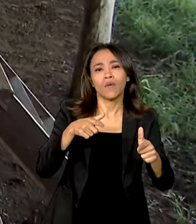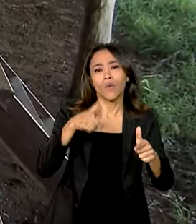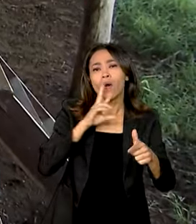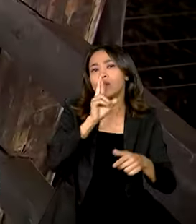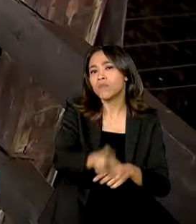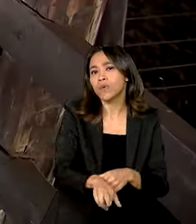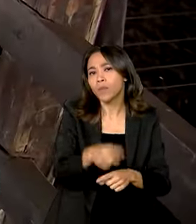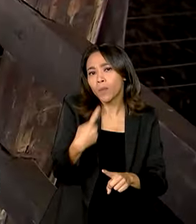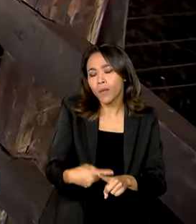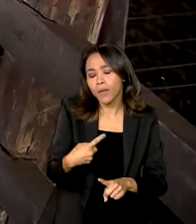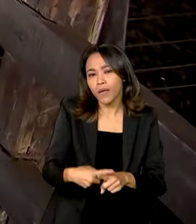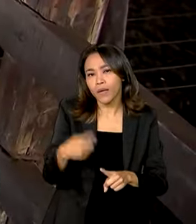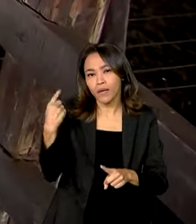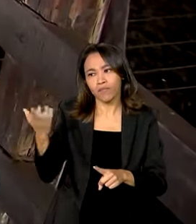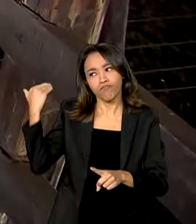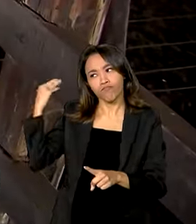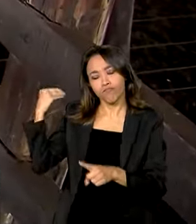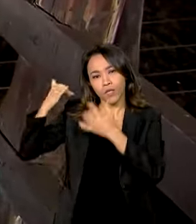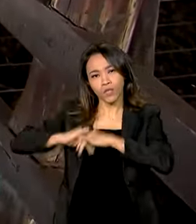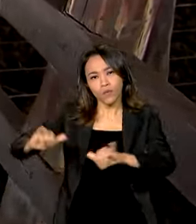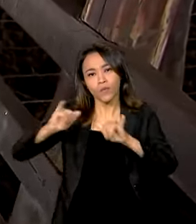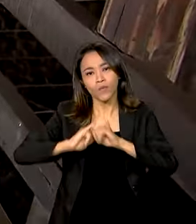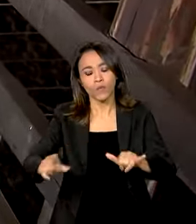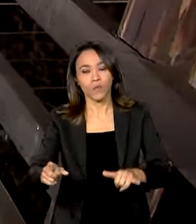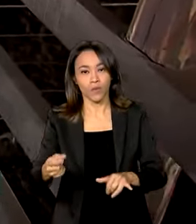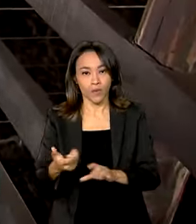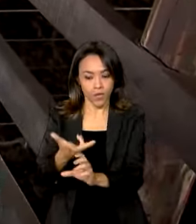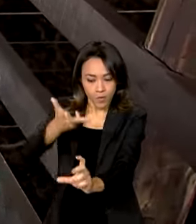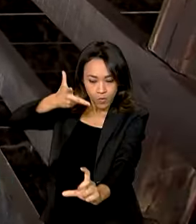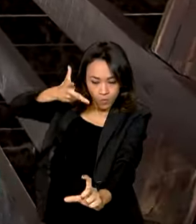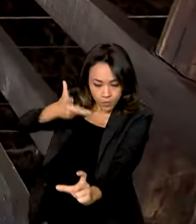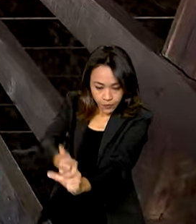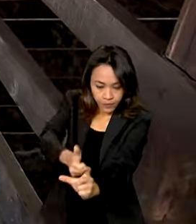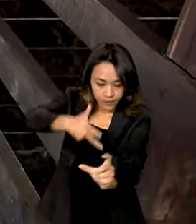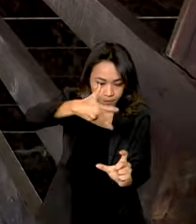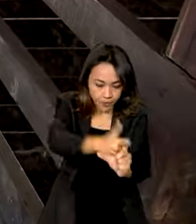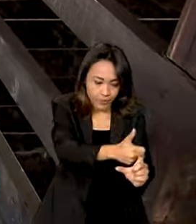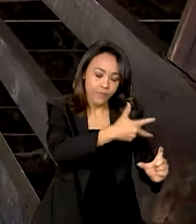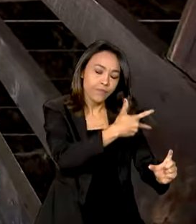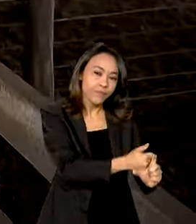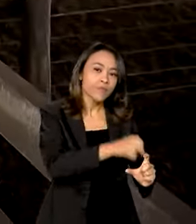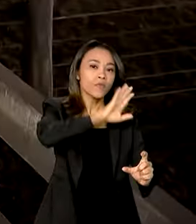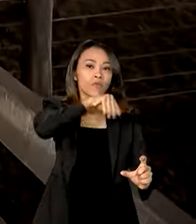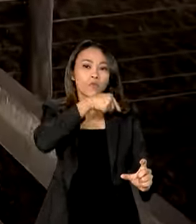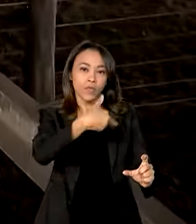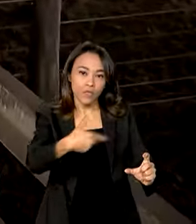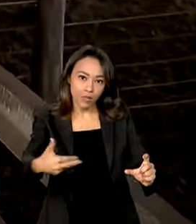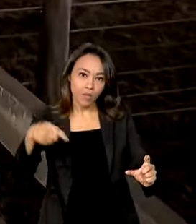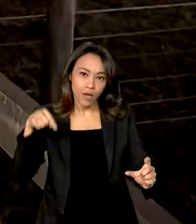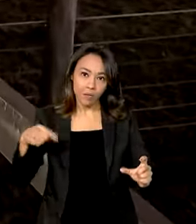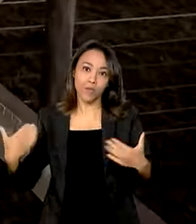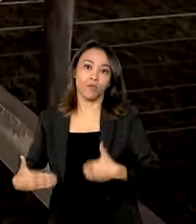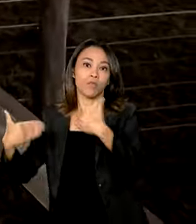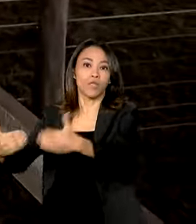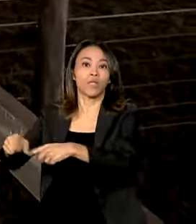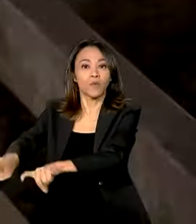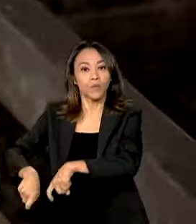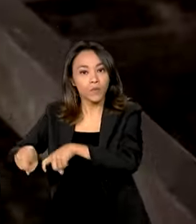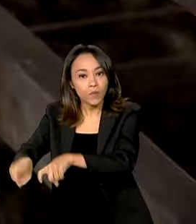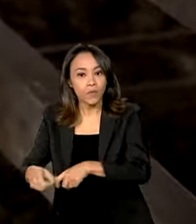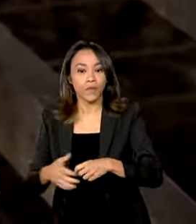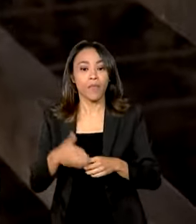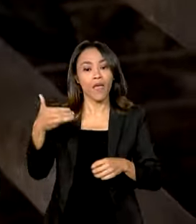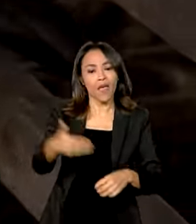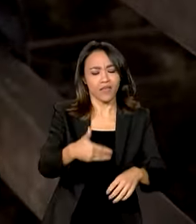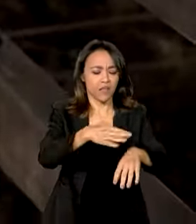veio após campanhas de vacinação realizadas pelo Ministério da Agricultura, Pecuária e Abastecimento. A doença